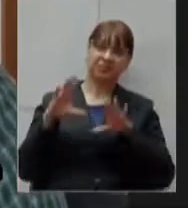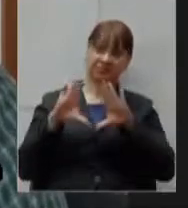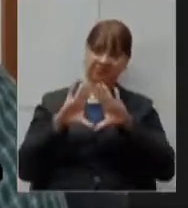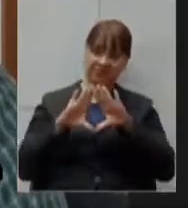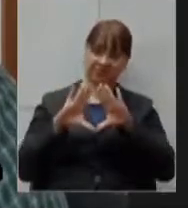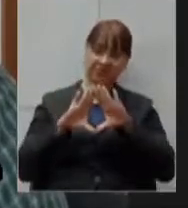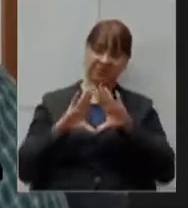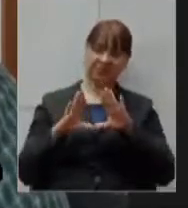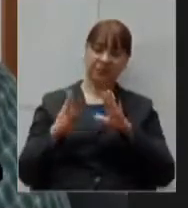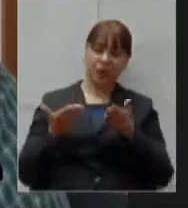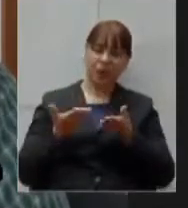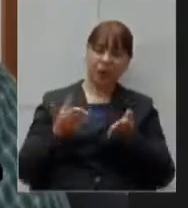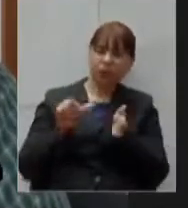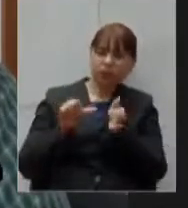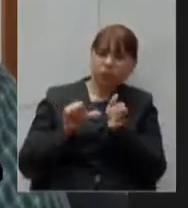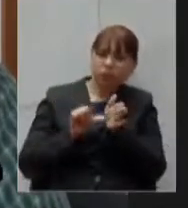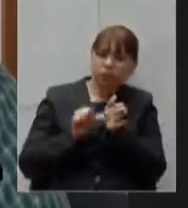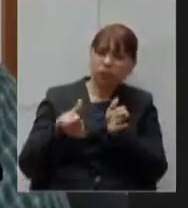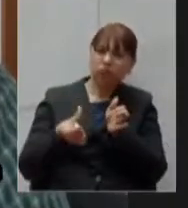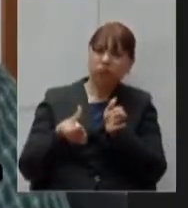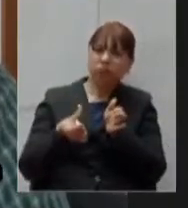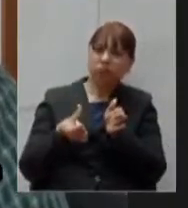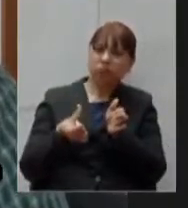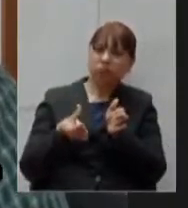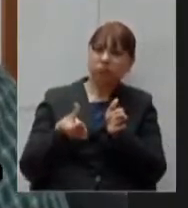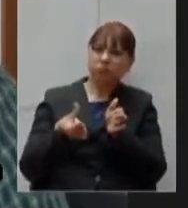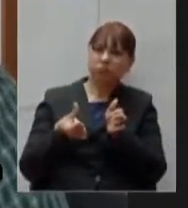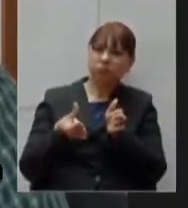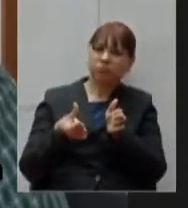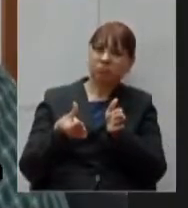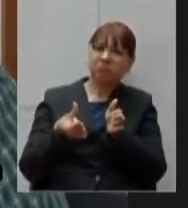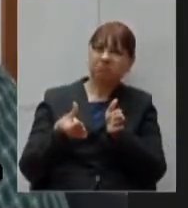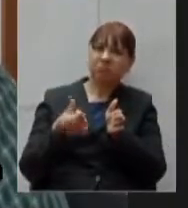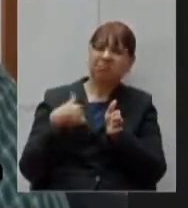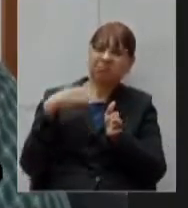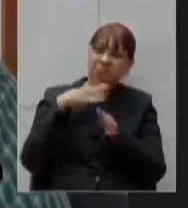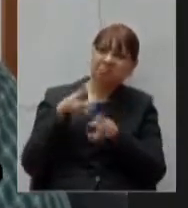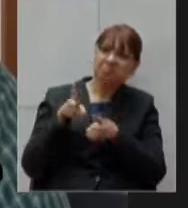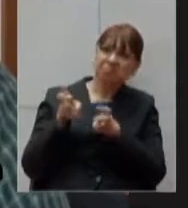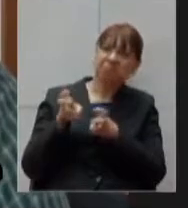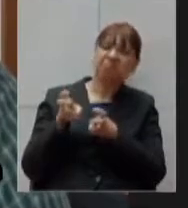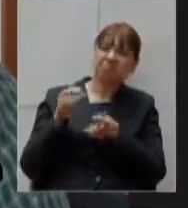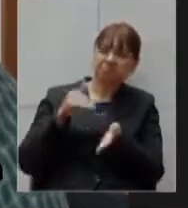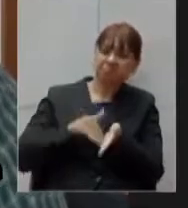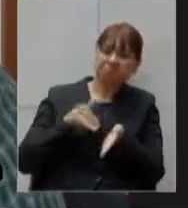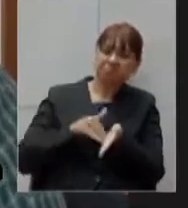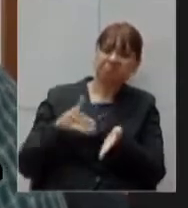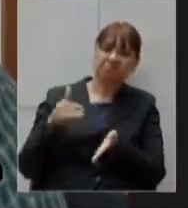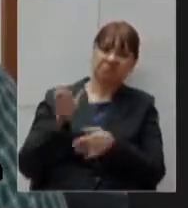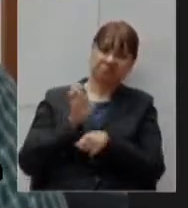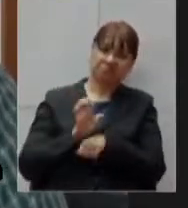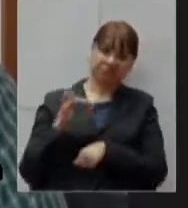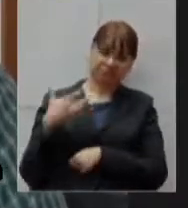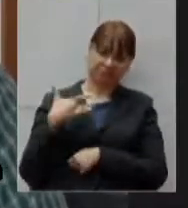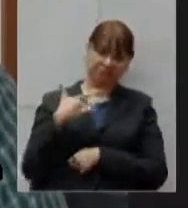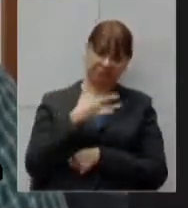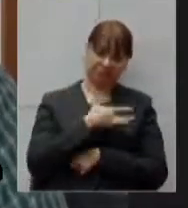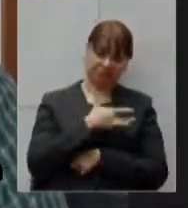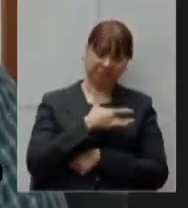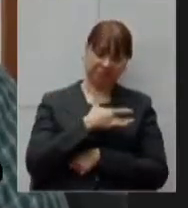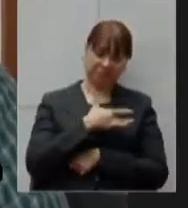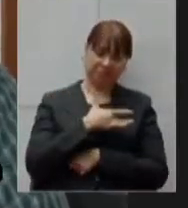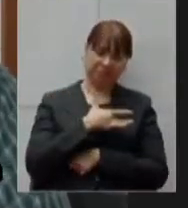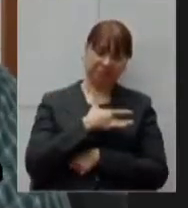primeira vez que de forma mais enfática eu vejo a secretarista do Auto Saúde através do senhor defender